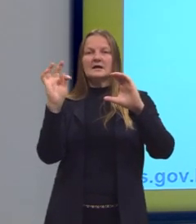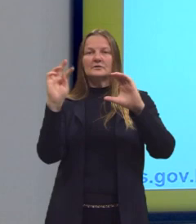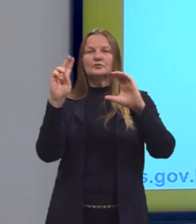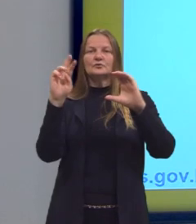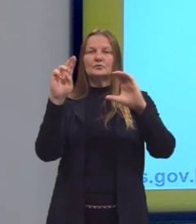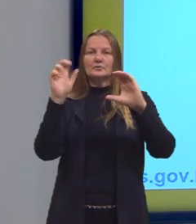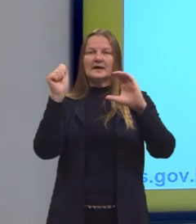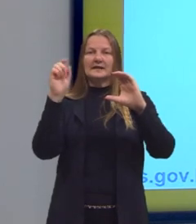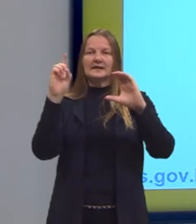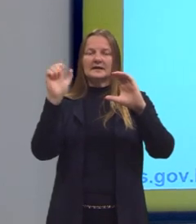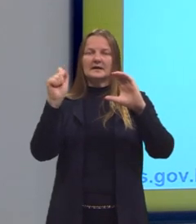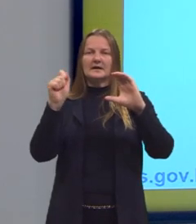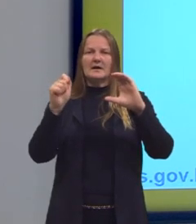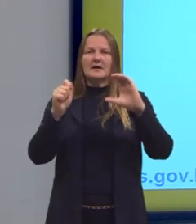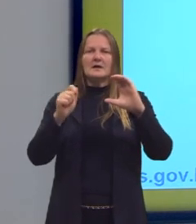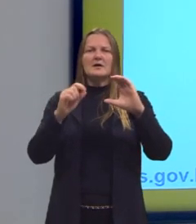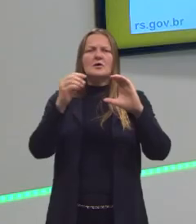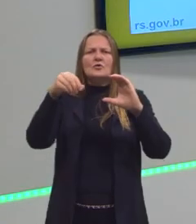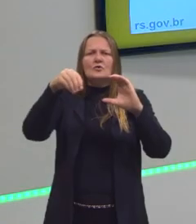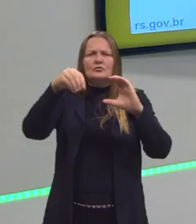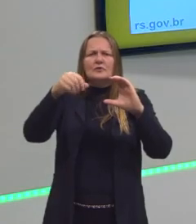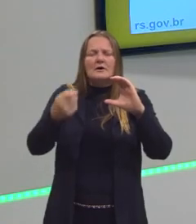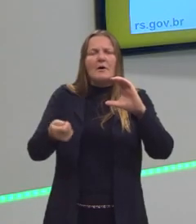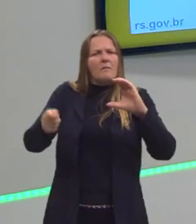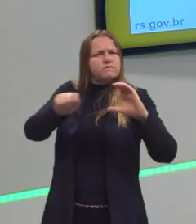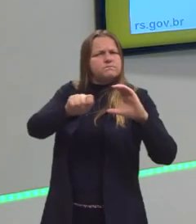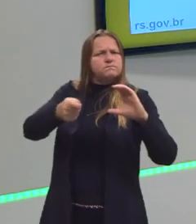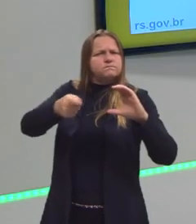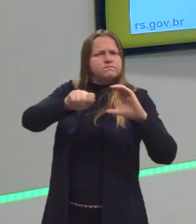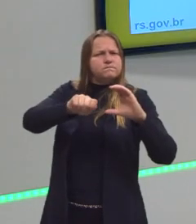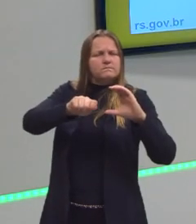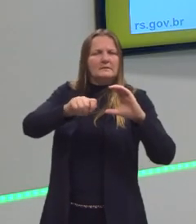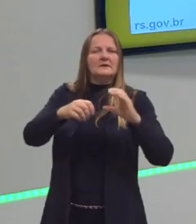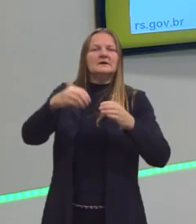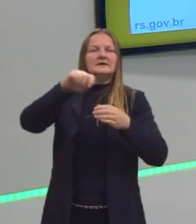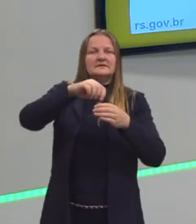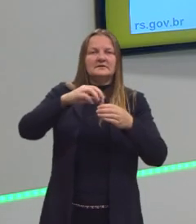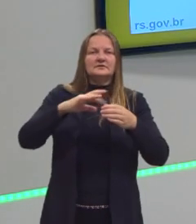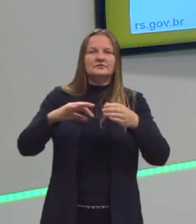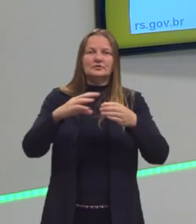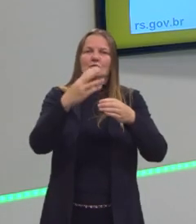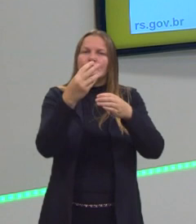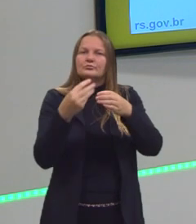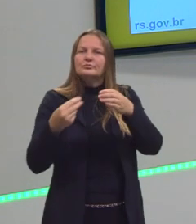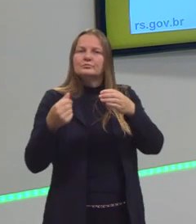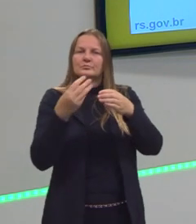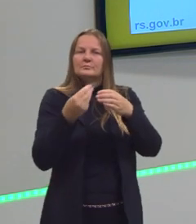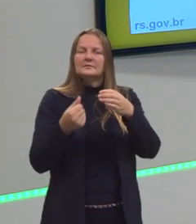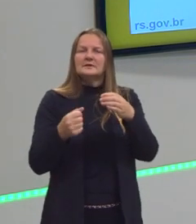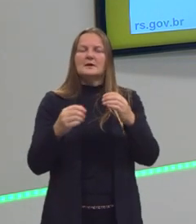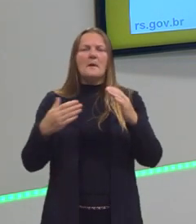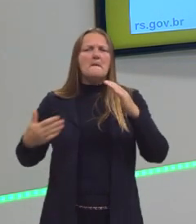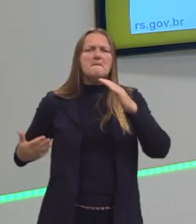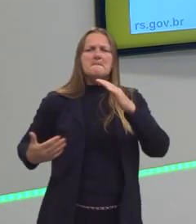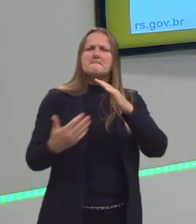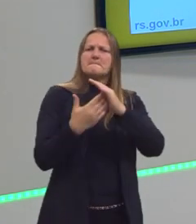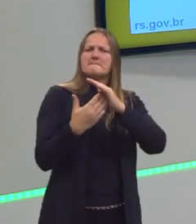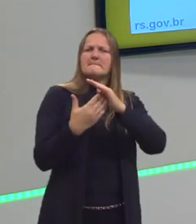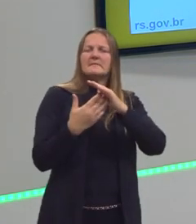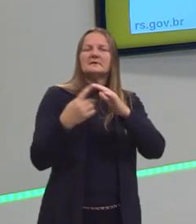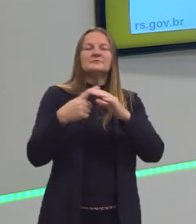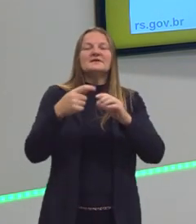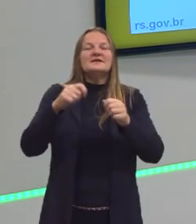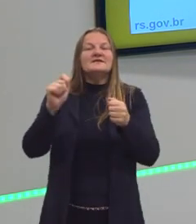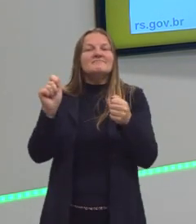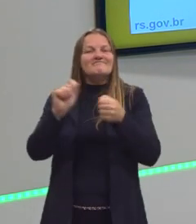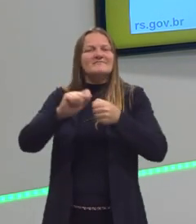utilizei a quantidade máxima de soluto naquele solvente, máxima que ele tem capacidade de dissolver.